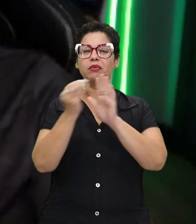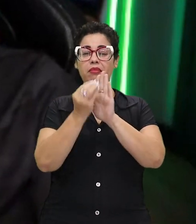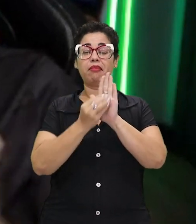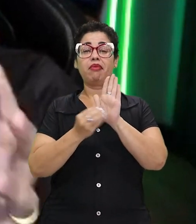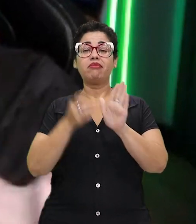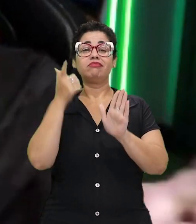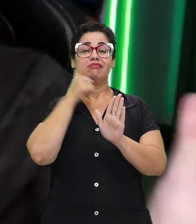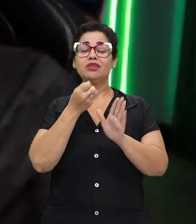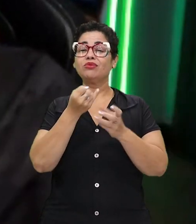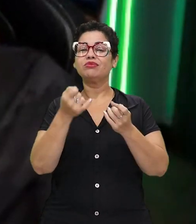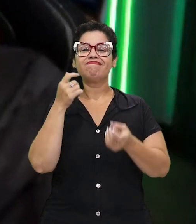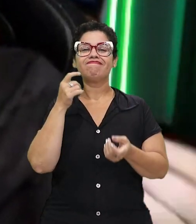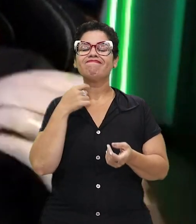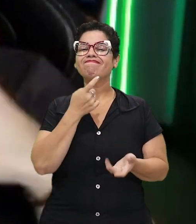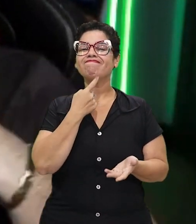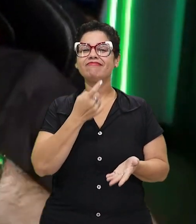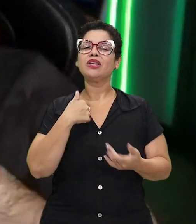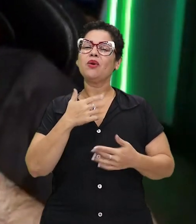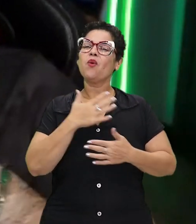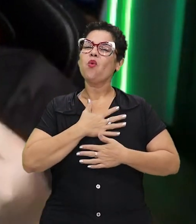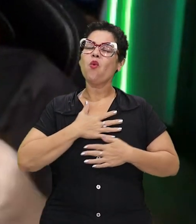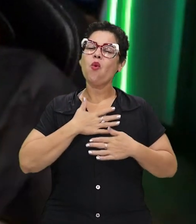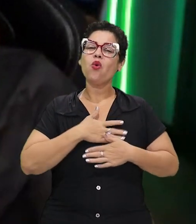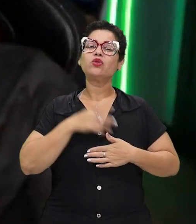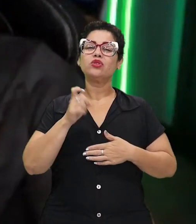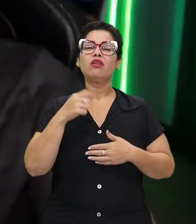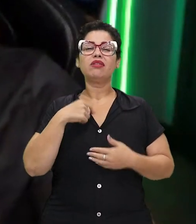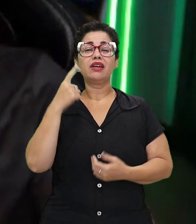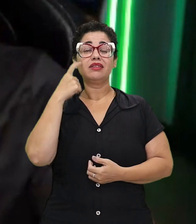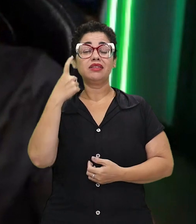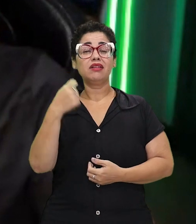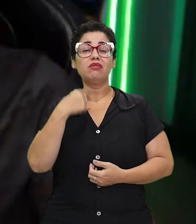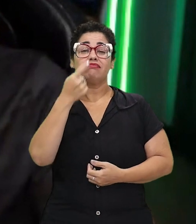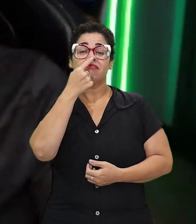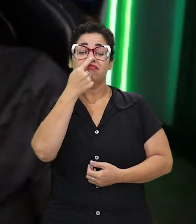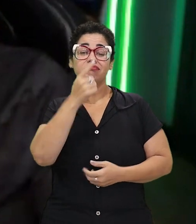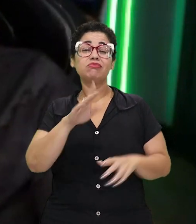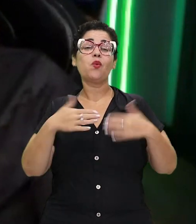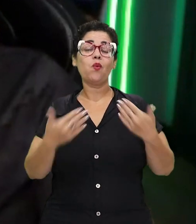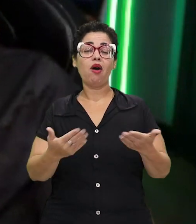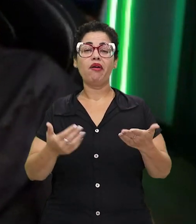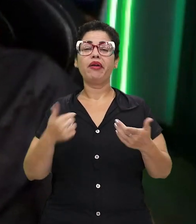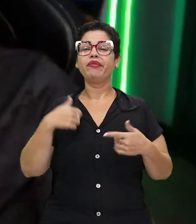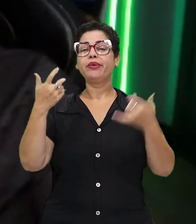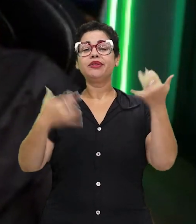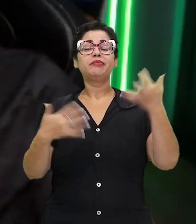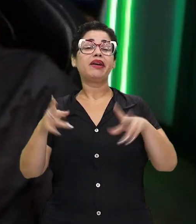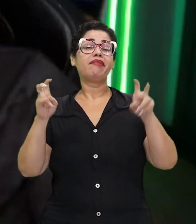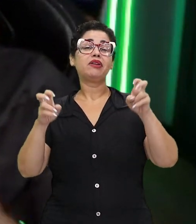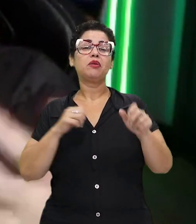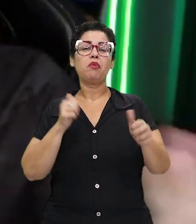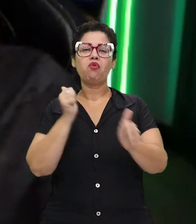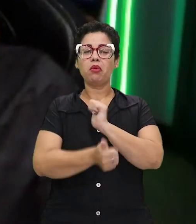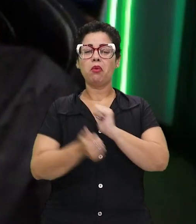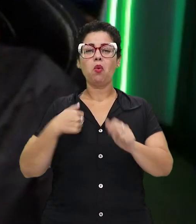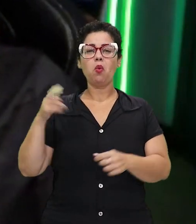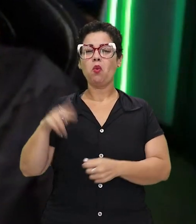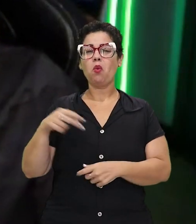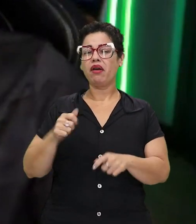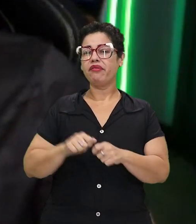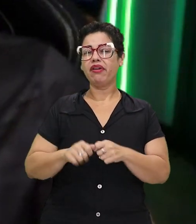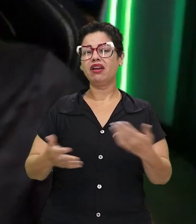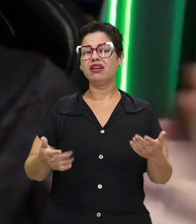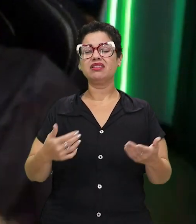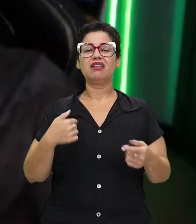mas eu sempre busquei algo que eu gostasse e que eu tivesse familiaridade. Por exemplo, pô, eu vou falar de um jogo que eu nunca joguei?